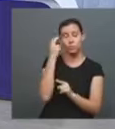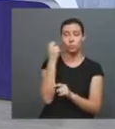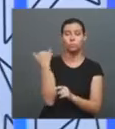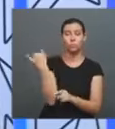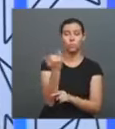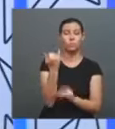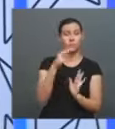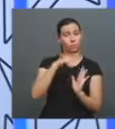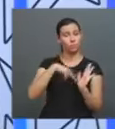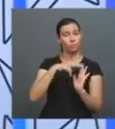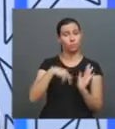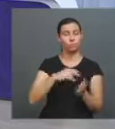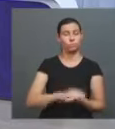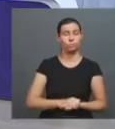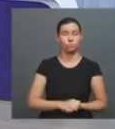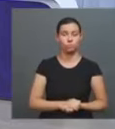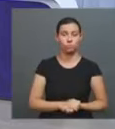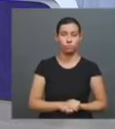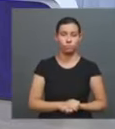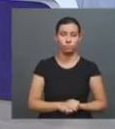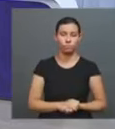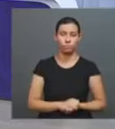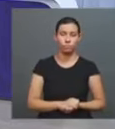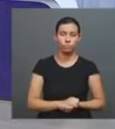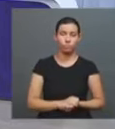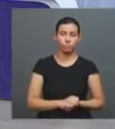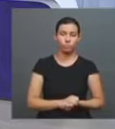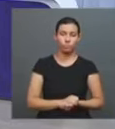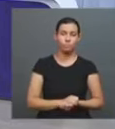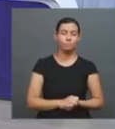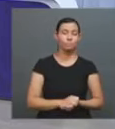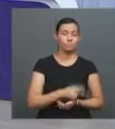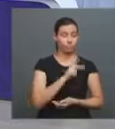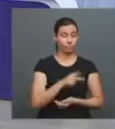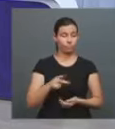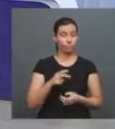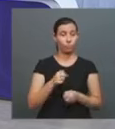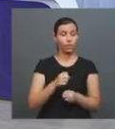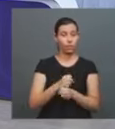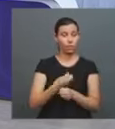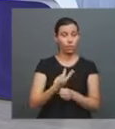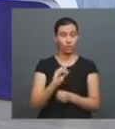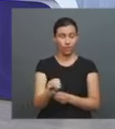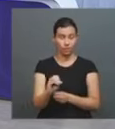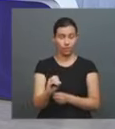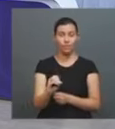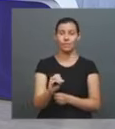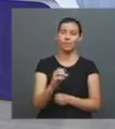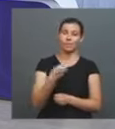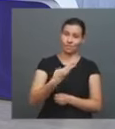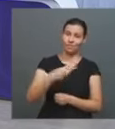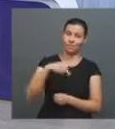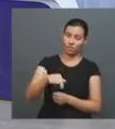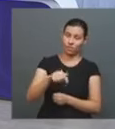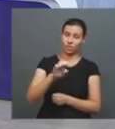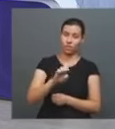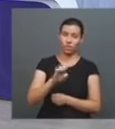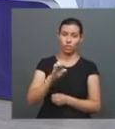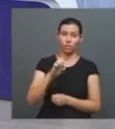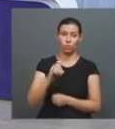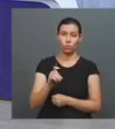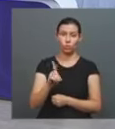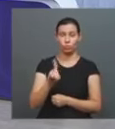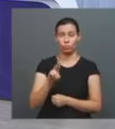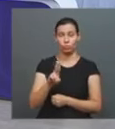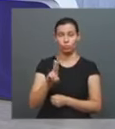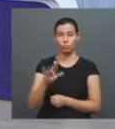país. Interessante. Professor Guilherme, mais de 30 anos, a Edufo já... 37. 37, né? De forma completa.